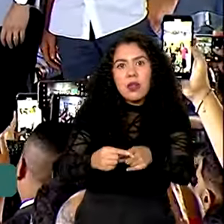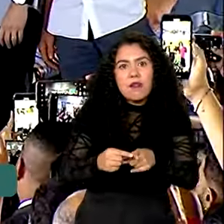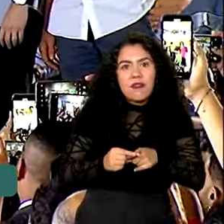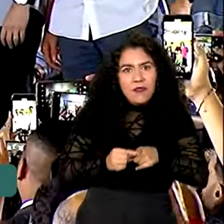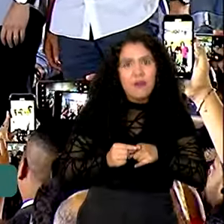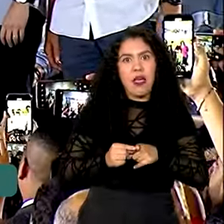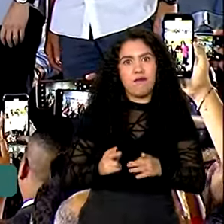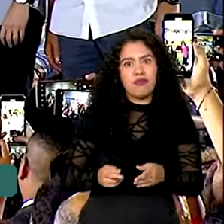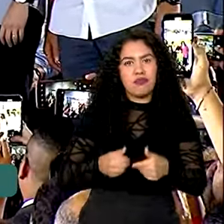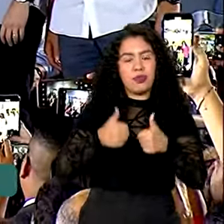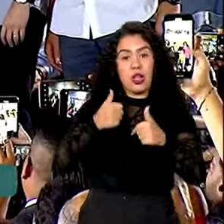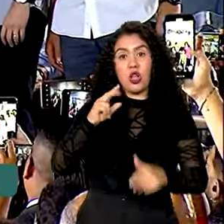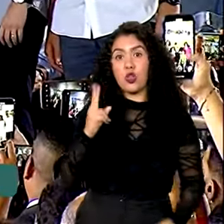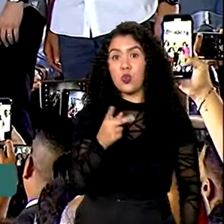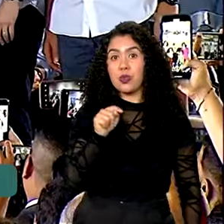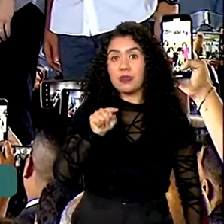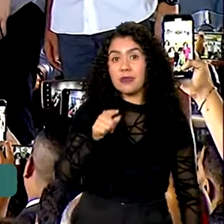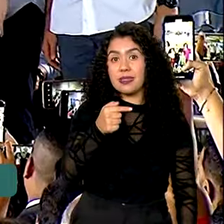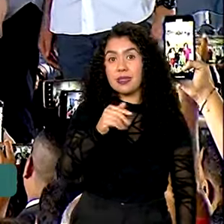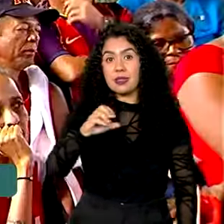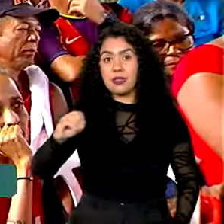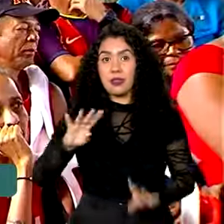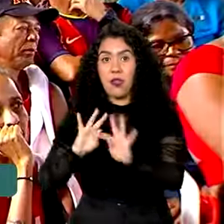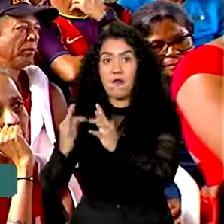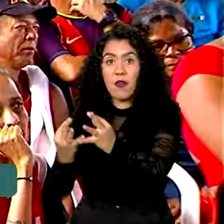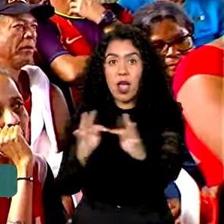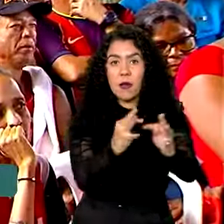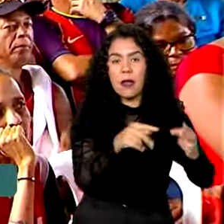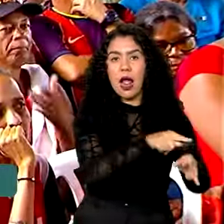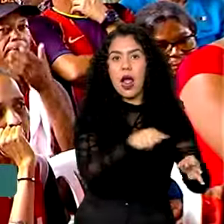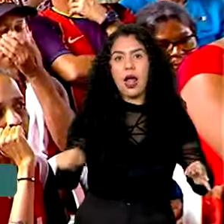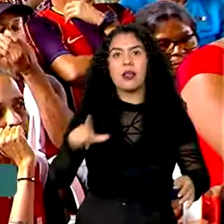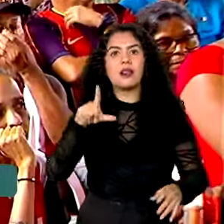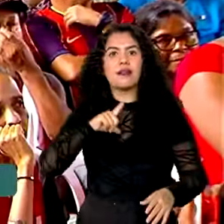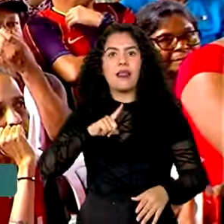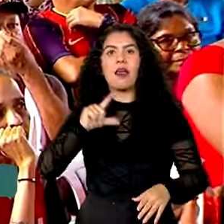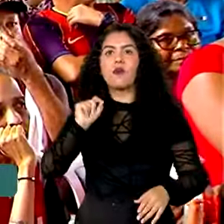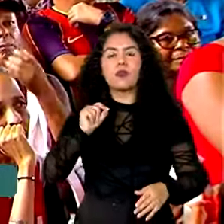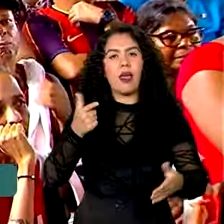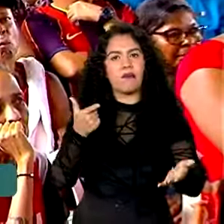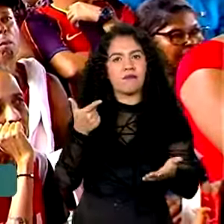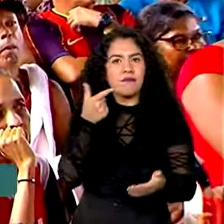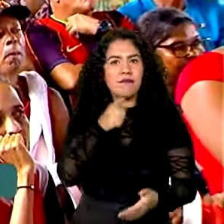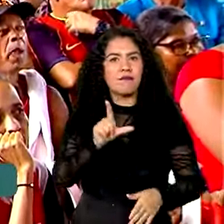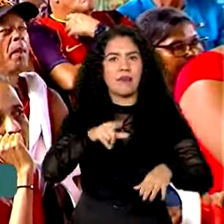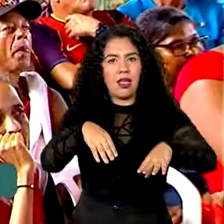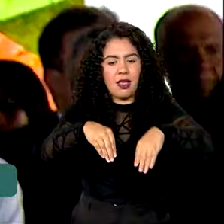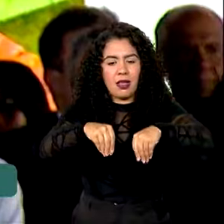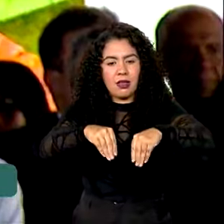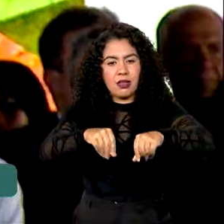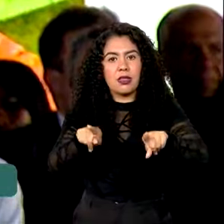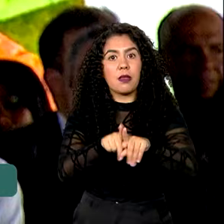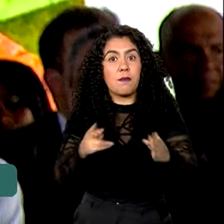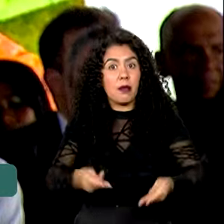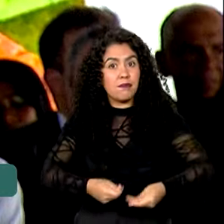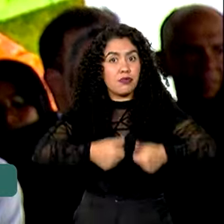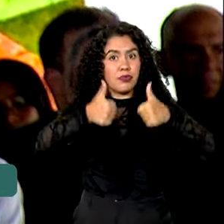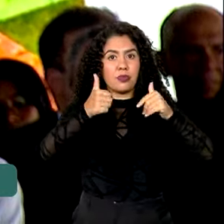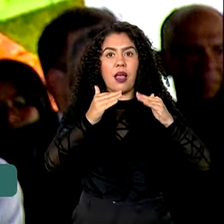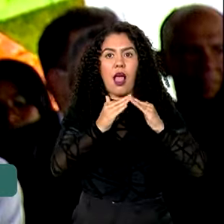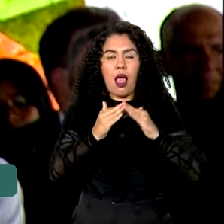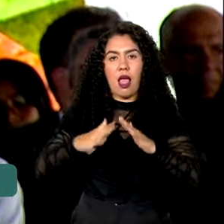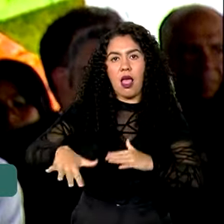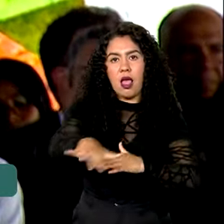.674 famílias terão acesso à regularização fundiária e melhoria habitacional. Vão receber o seu